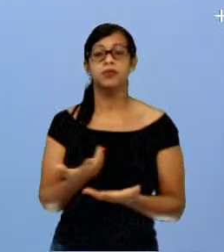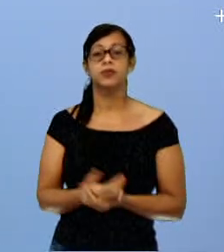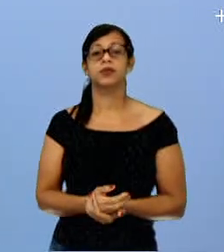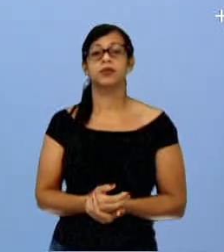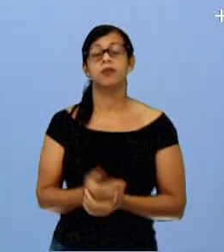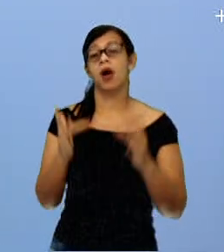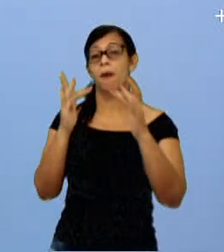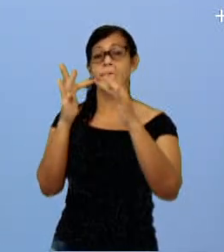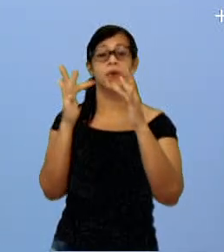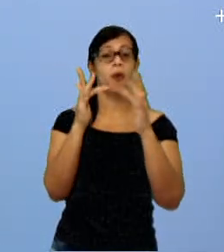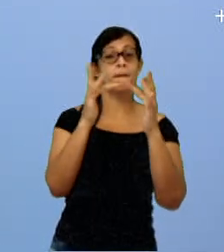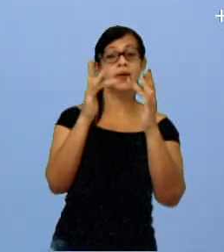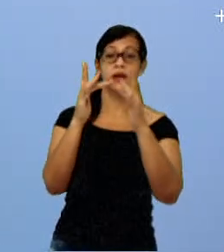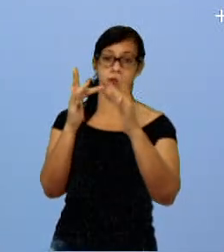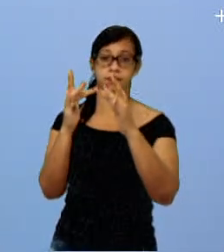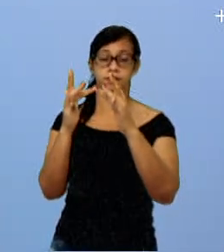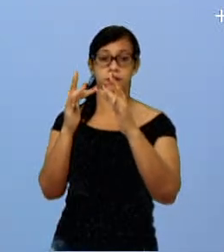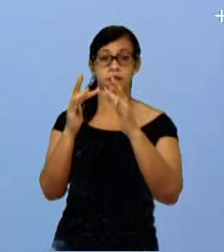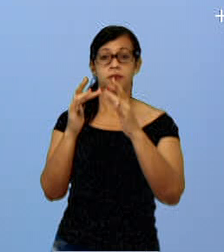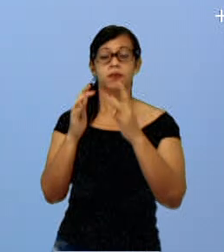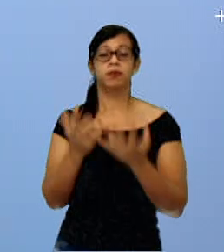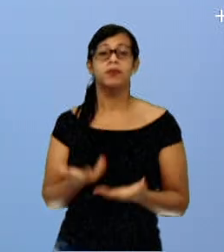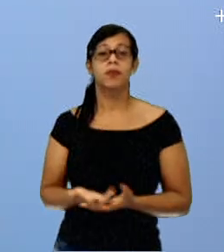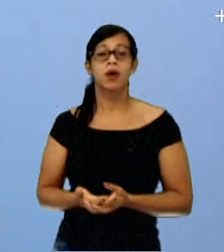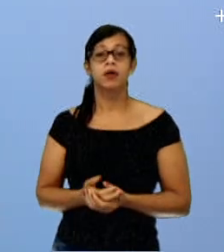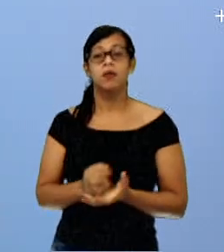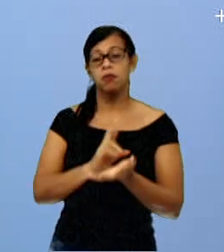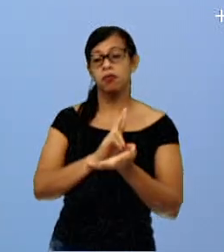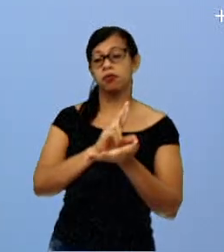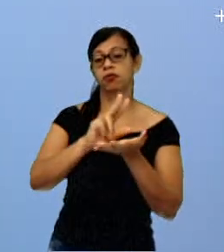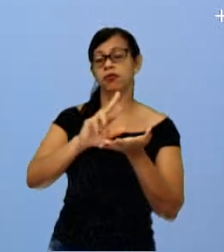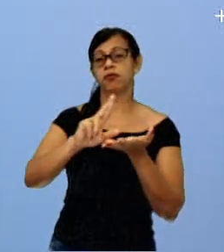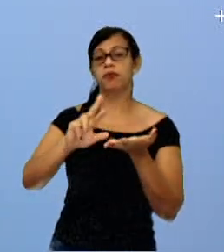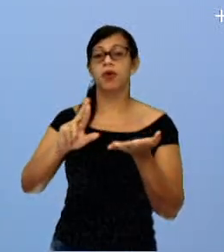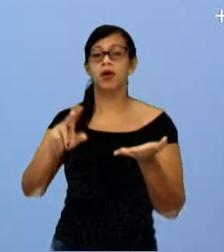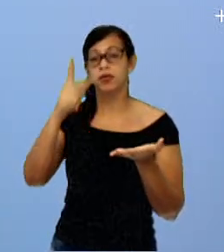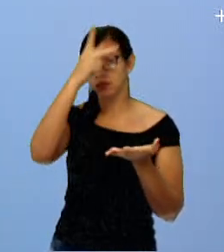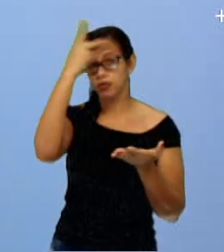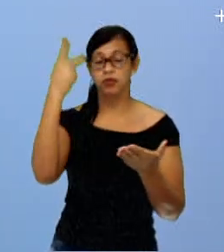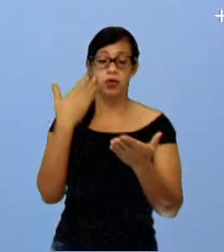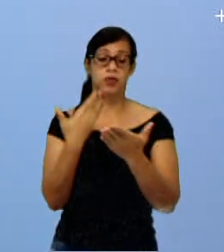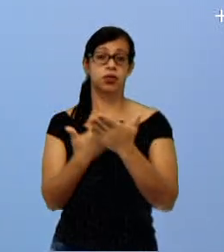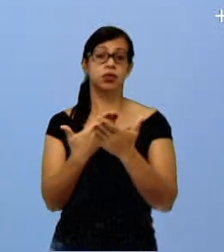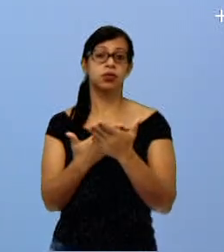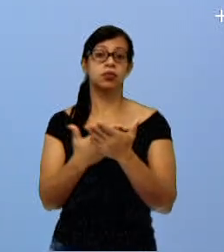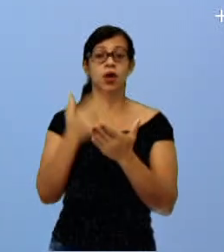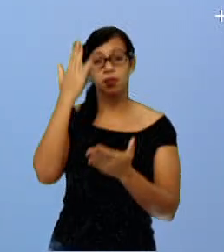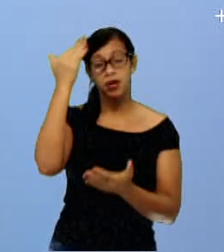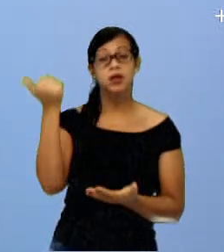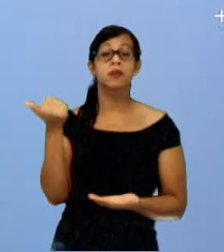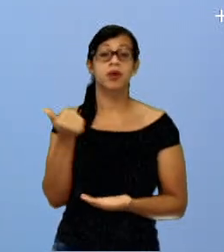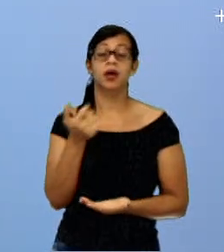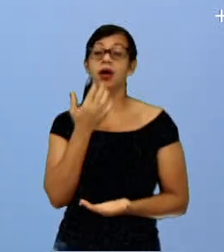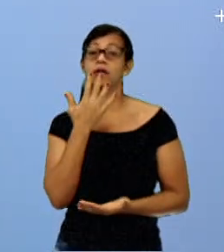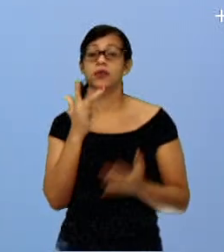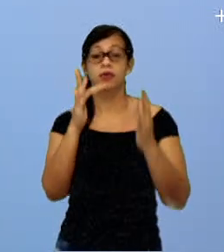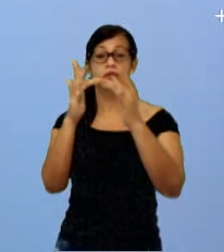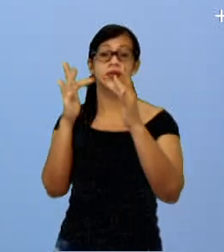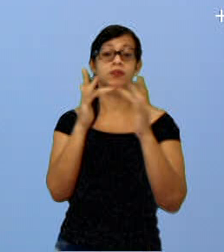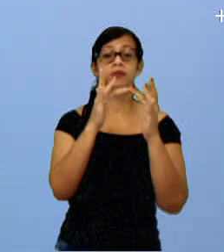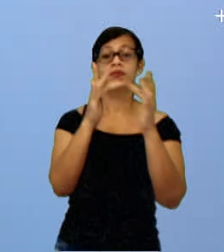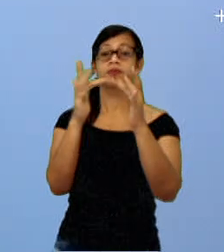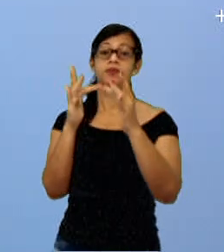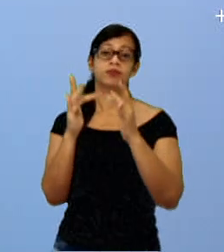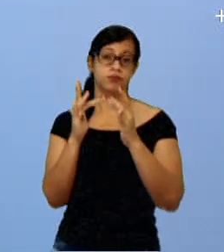moda. Então, muitos profissionais, eles estudam para saber qual cor vai combinar, que vai dar um efeito melhor.